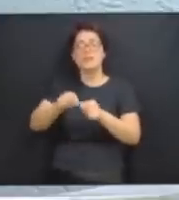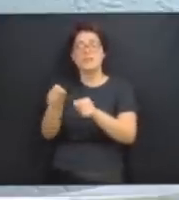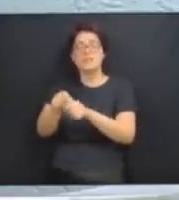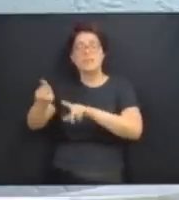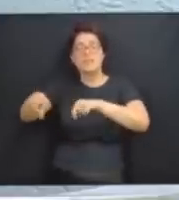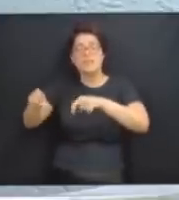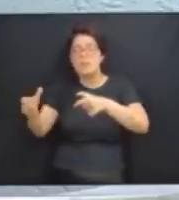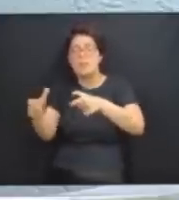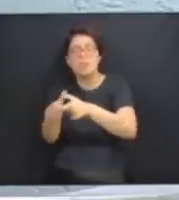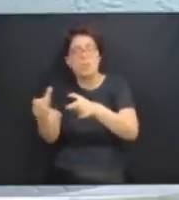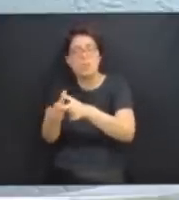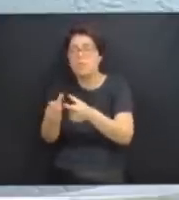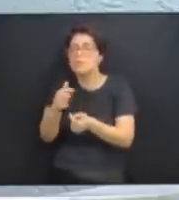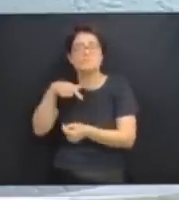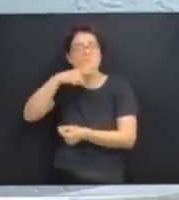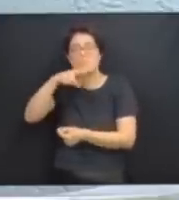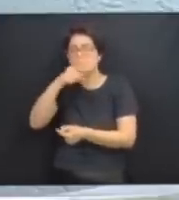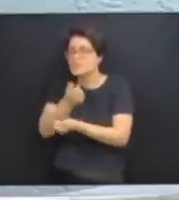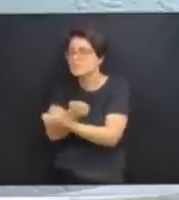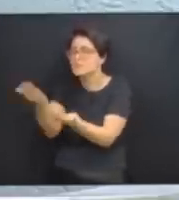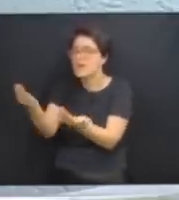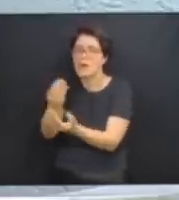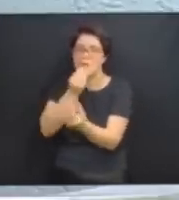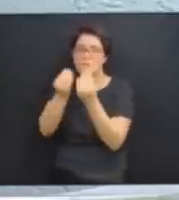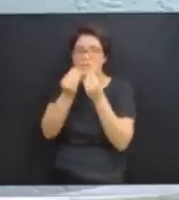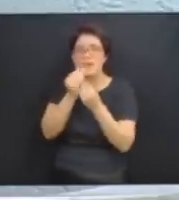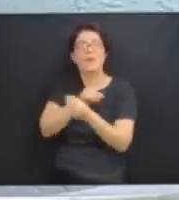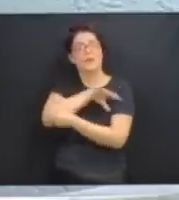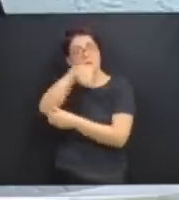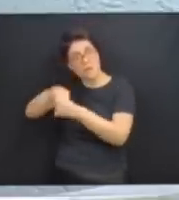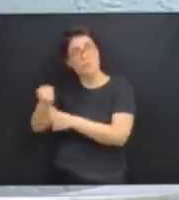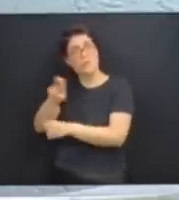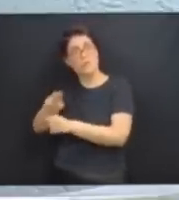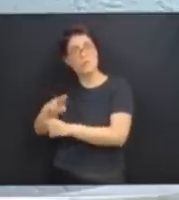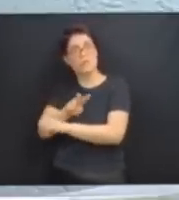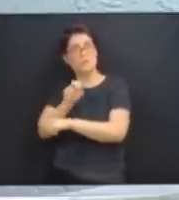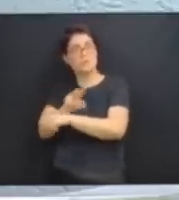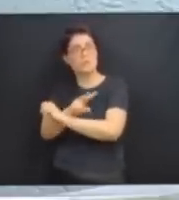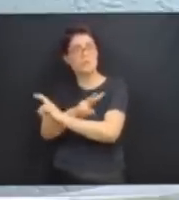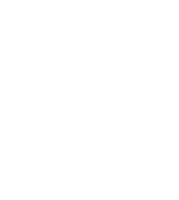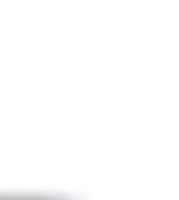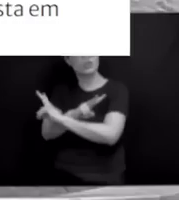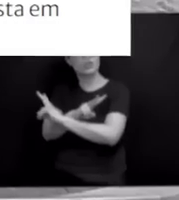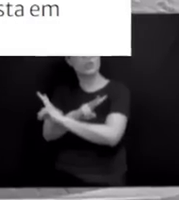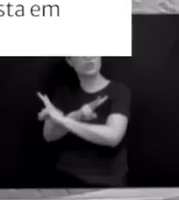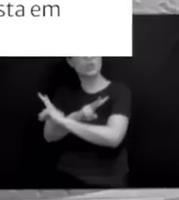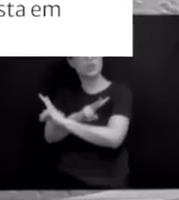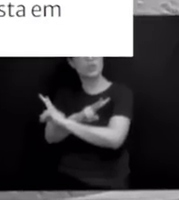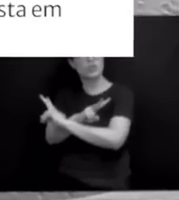alimenta ninguém, ainda usa agrotóxicos e mente que é arroz orgânico.